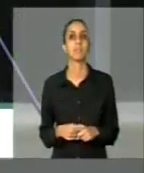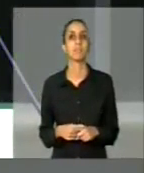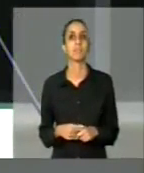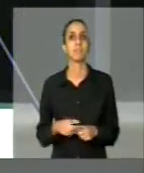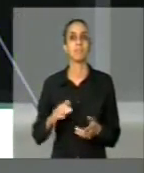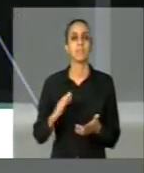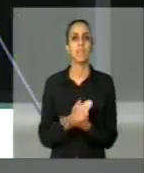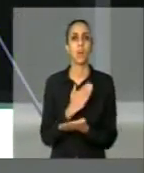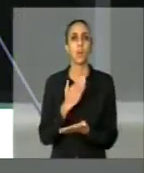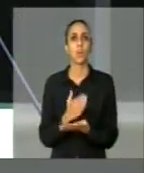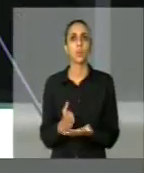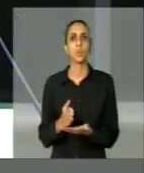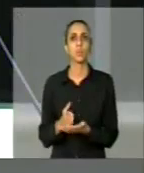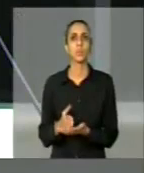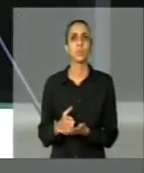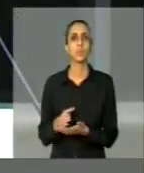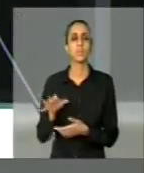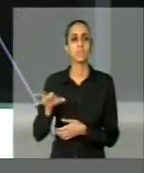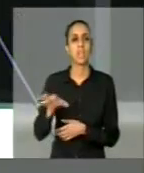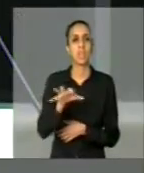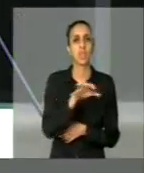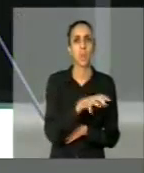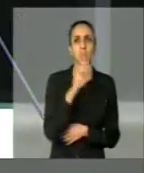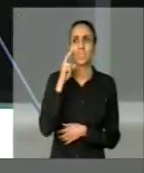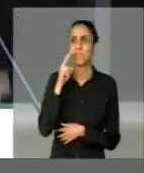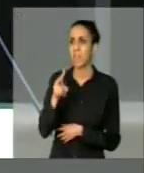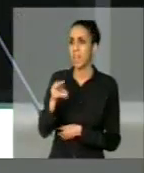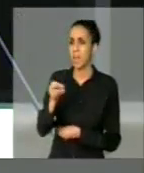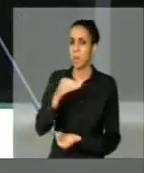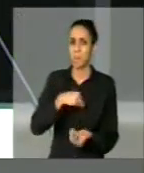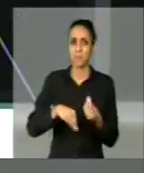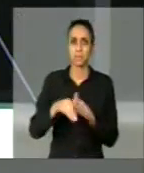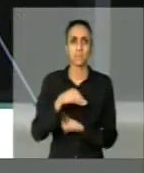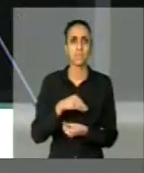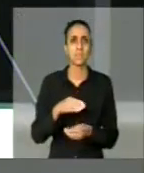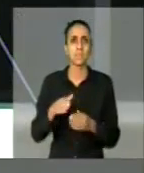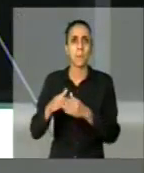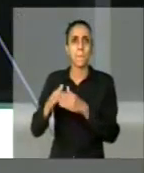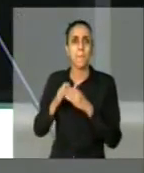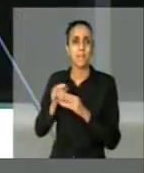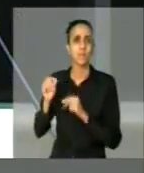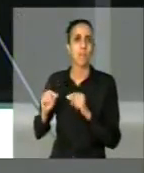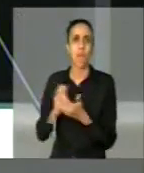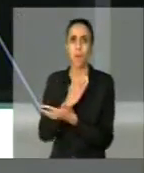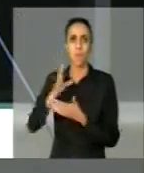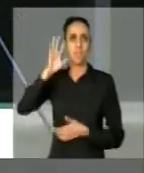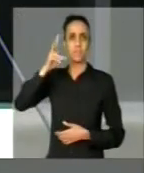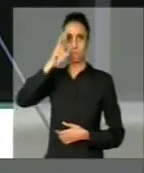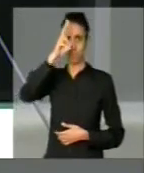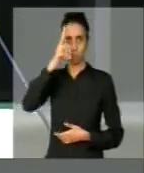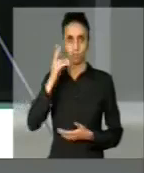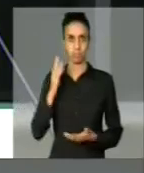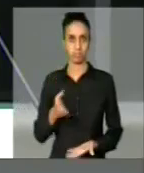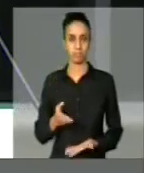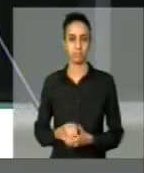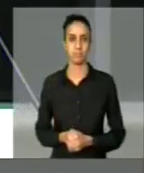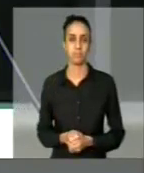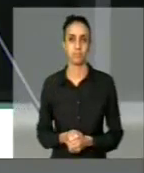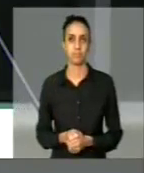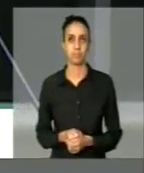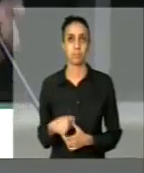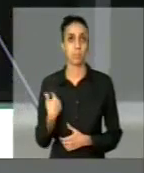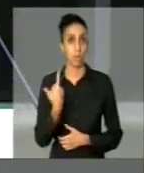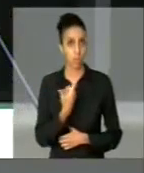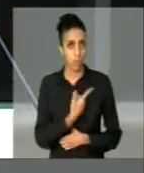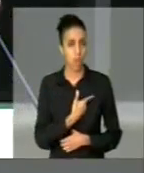conclamam por uma saída autoritária, totalitária. Acho que nós temos, com certeza,